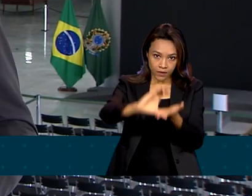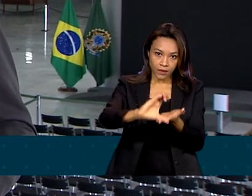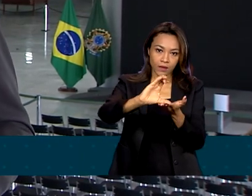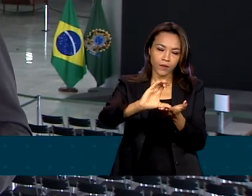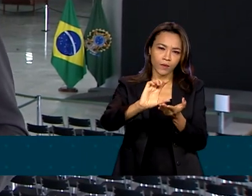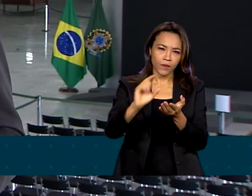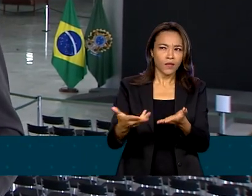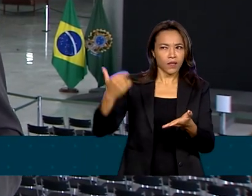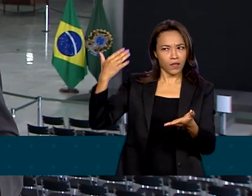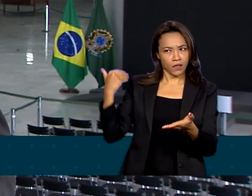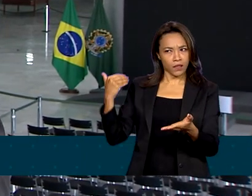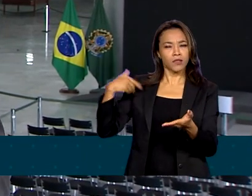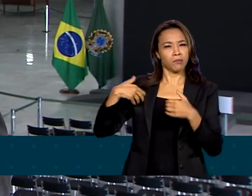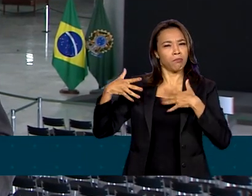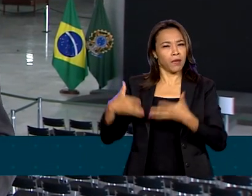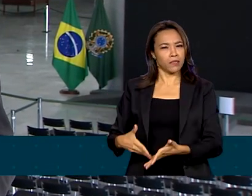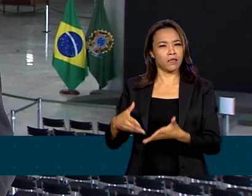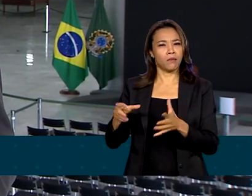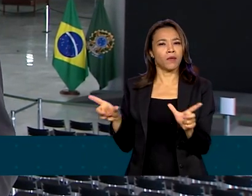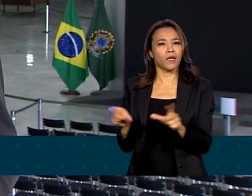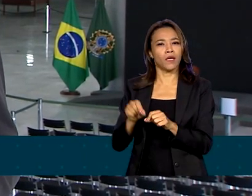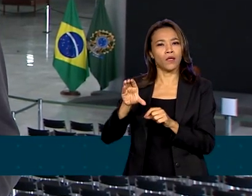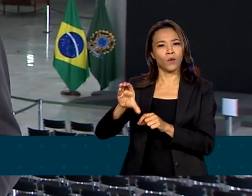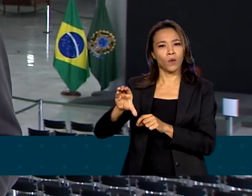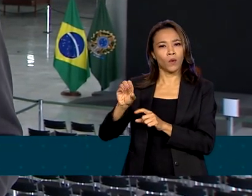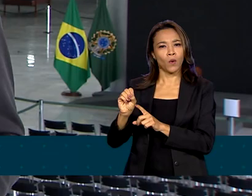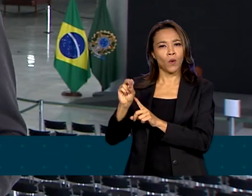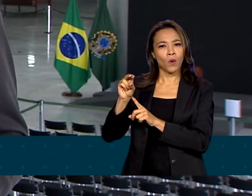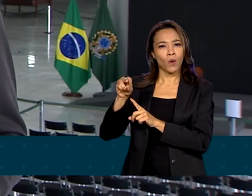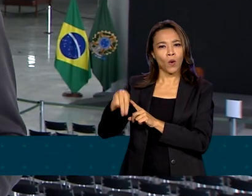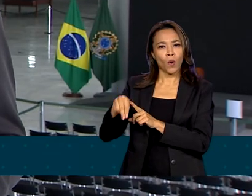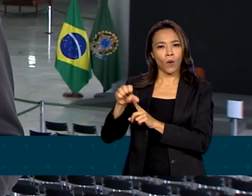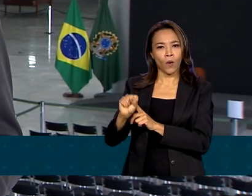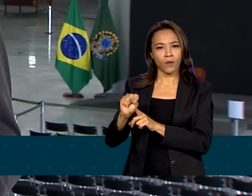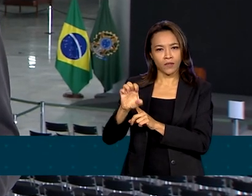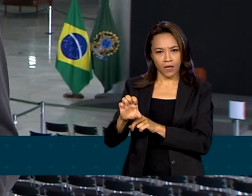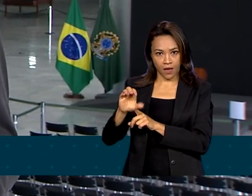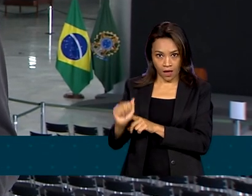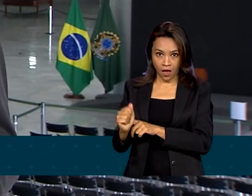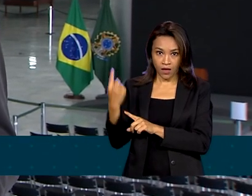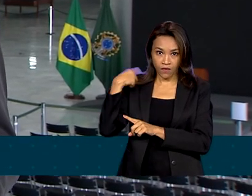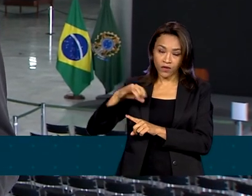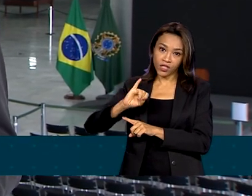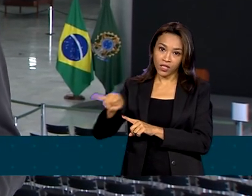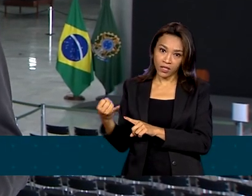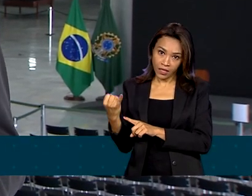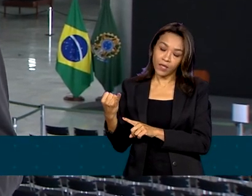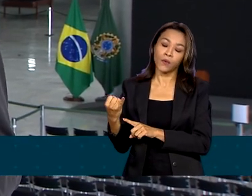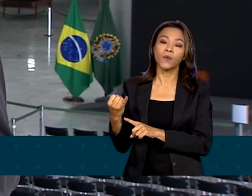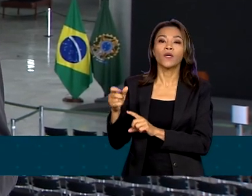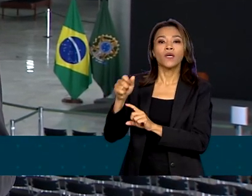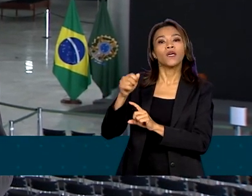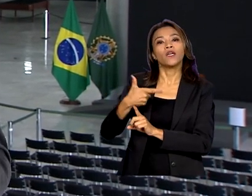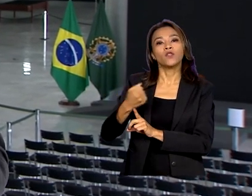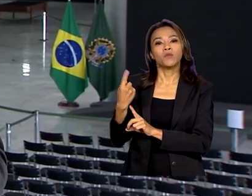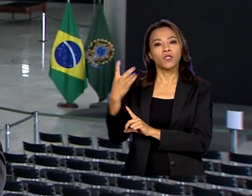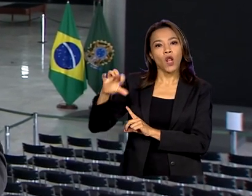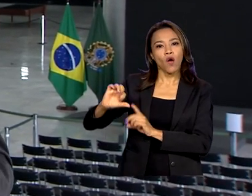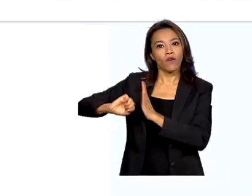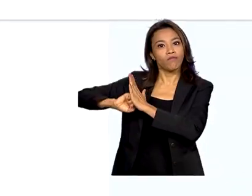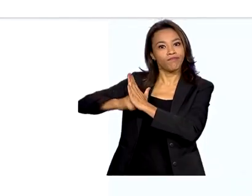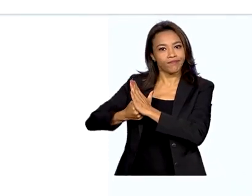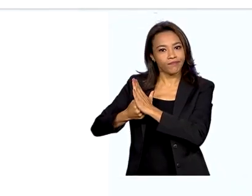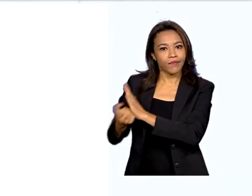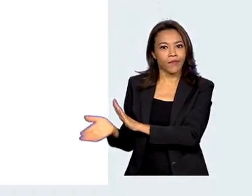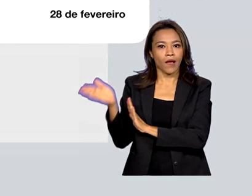que fazia parte do Conselho quando ele foi desativado em janeiro de 2019. Agora cedo, nas redes sociais, o presidente Lula